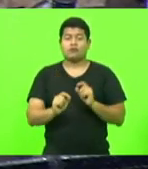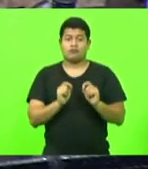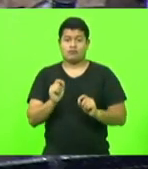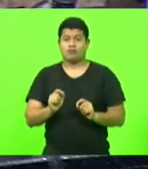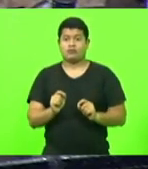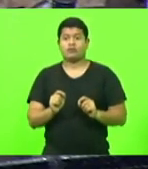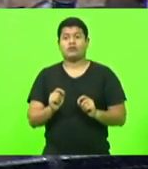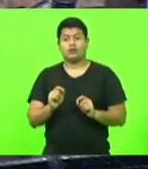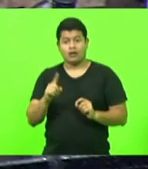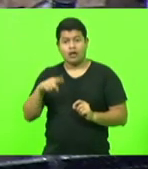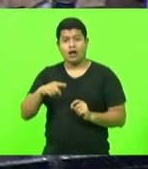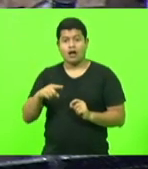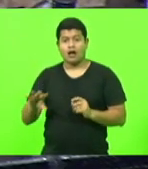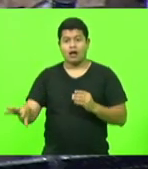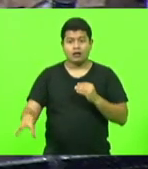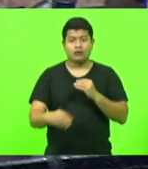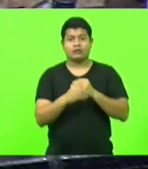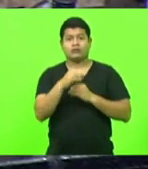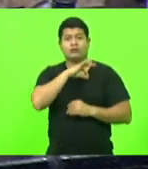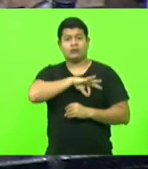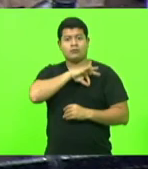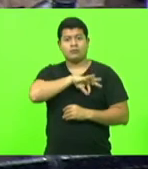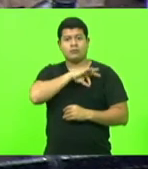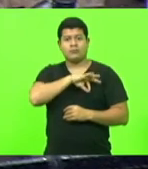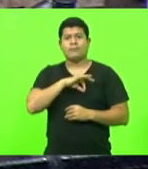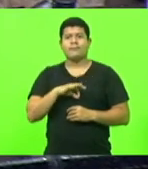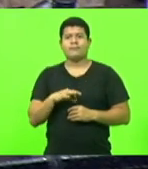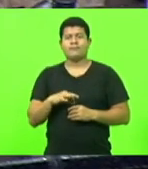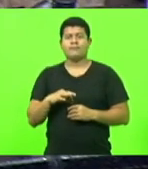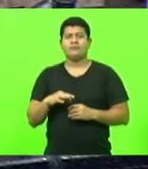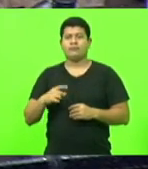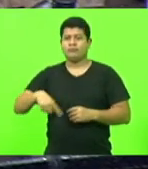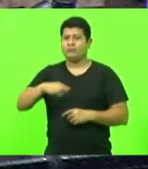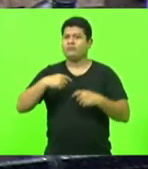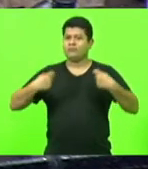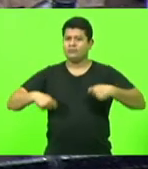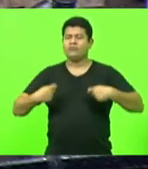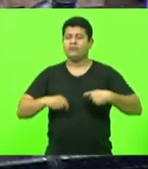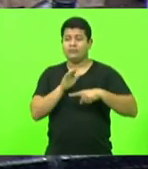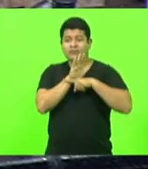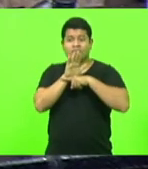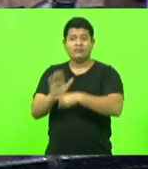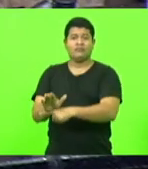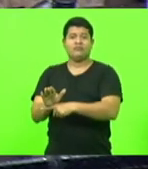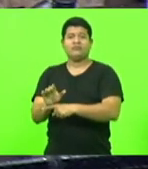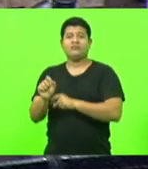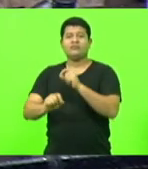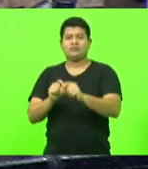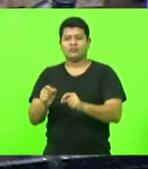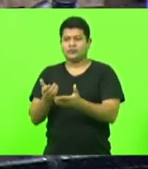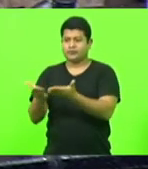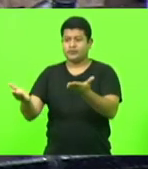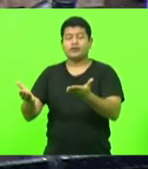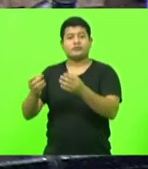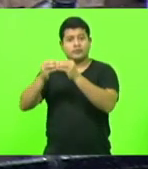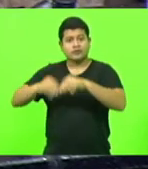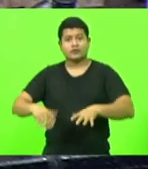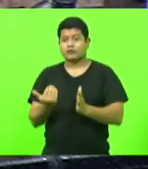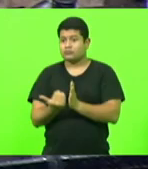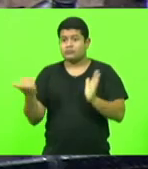reposição inflacionária e aí nós temos que sim, nesta pandemia, contemplar quem mais sente a inflação.